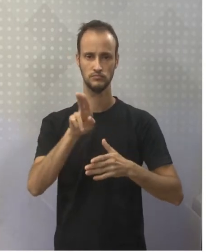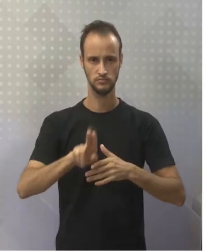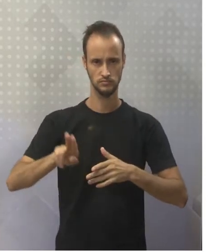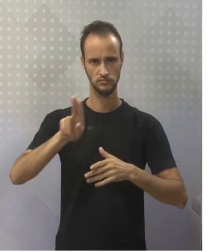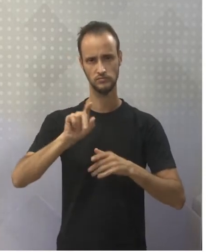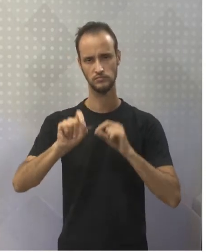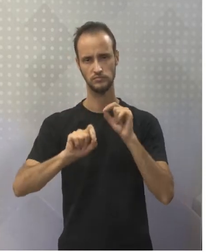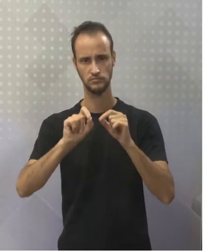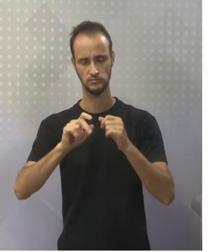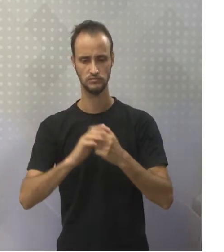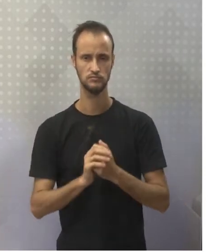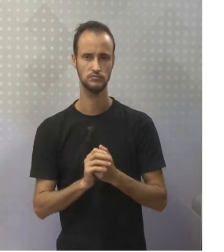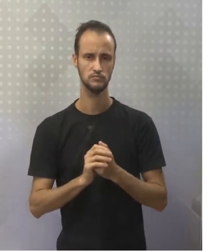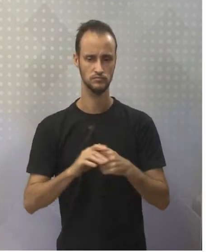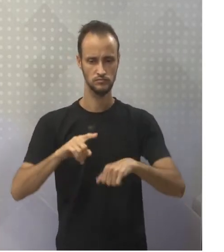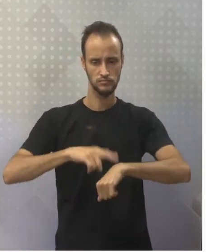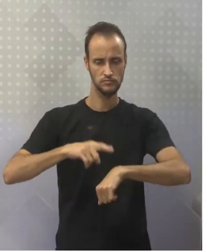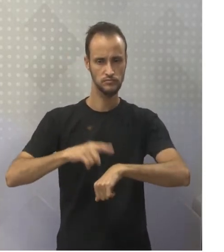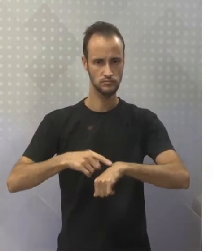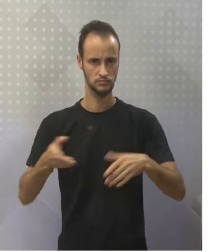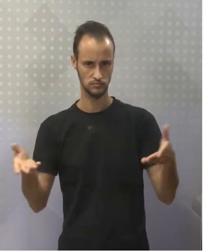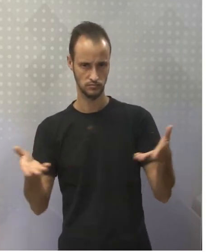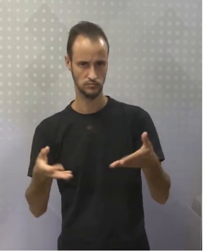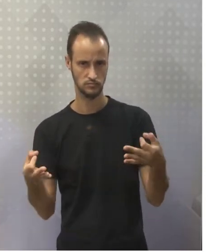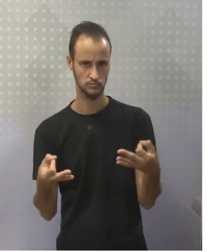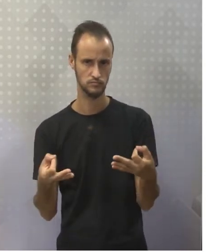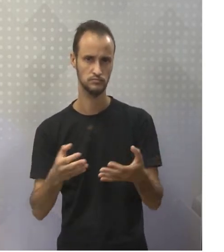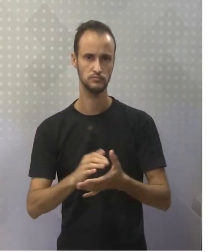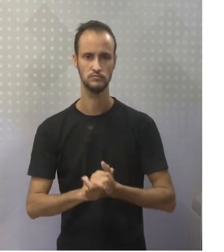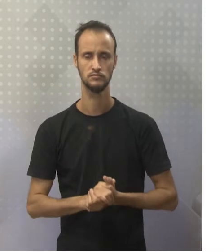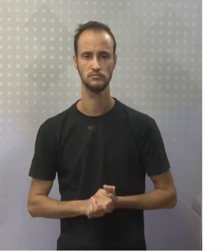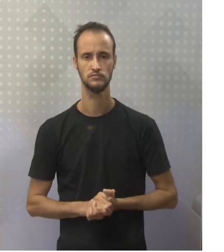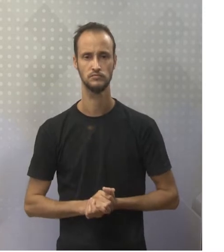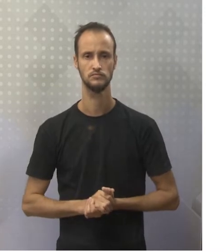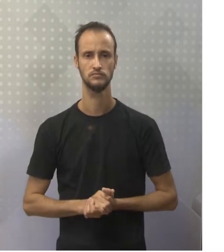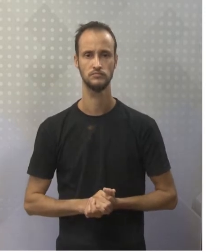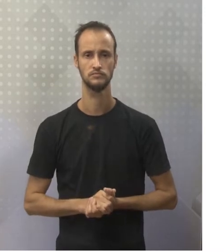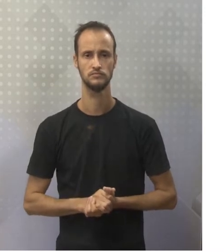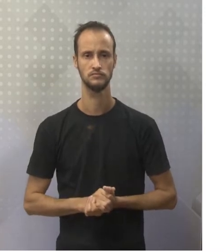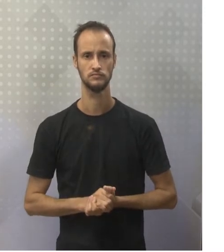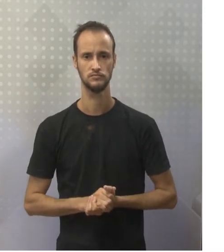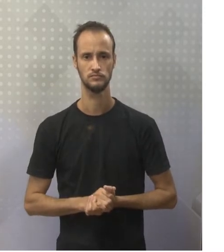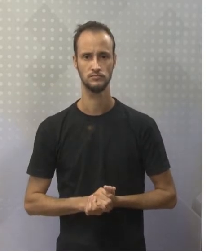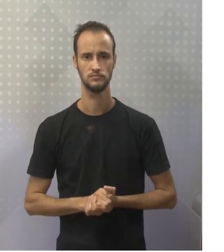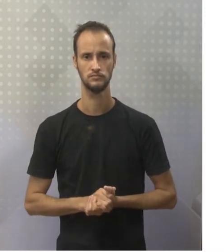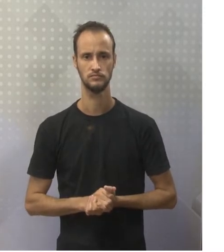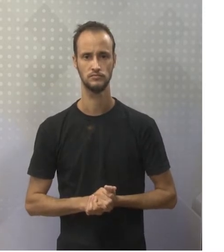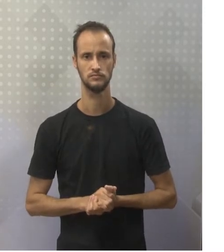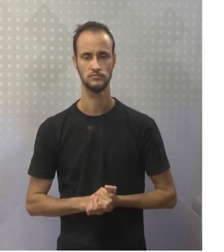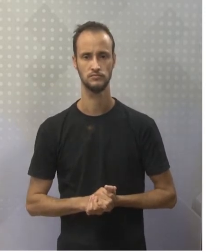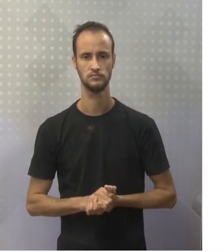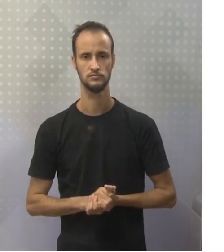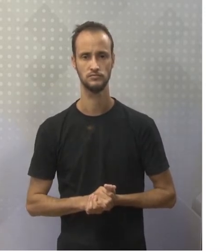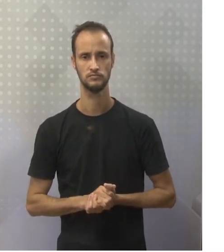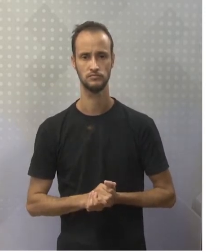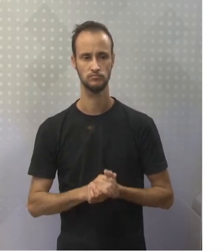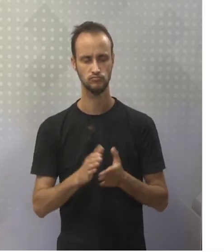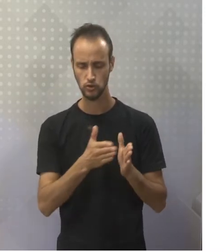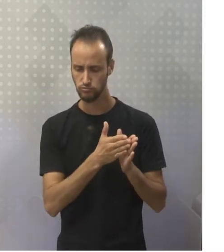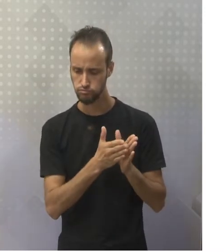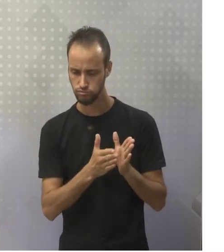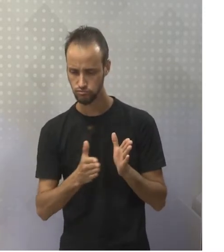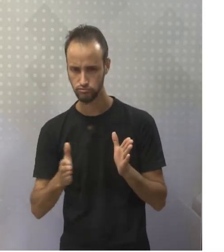trabalhando com o present perfect. For. For express duration. For sempre vai expressar o quê? Duração.